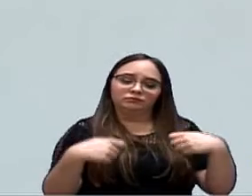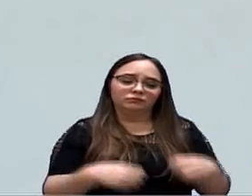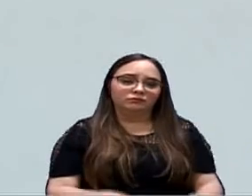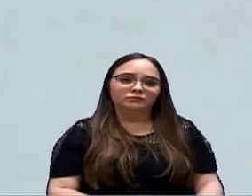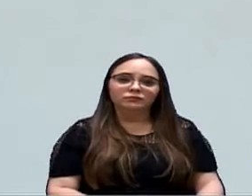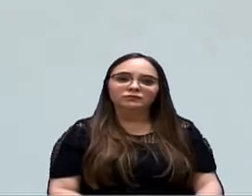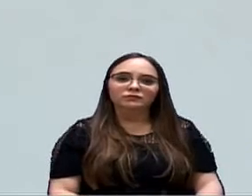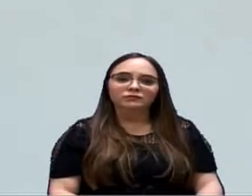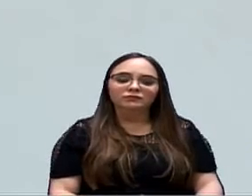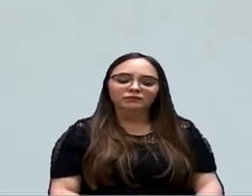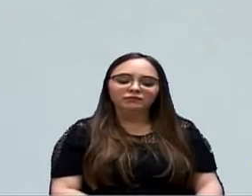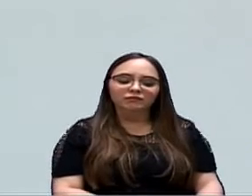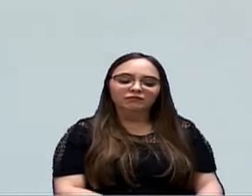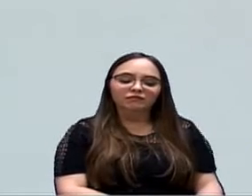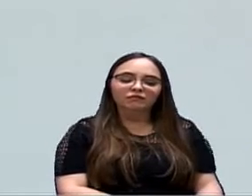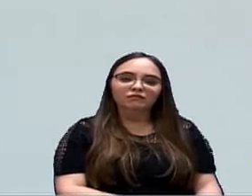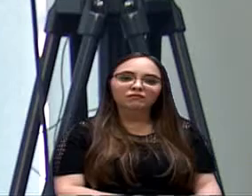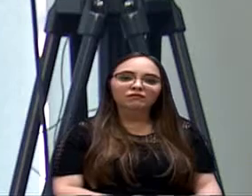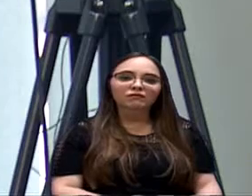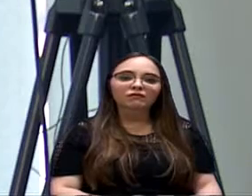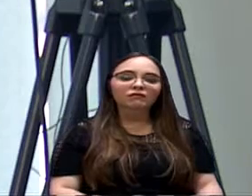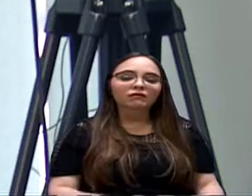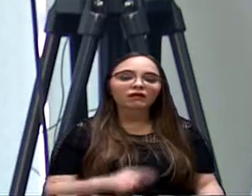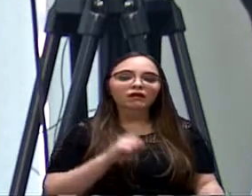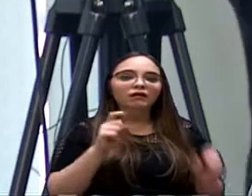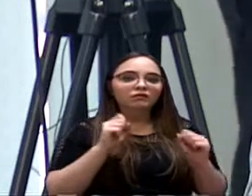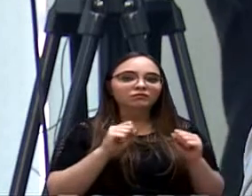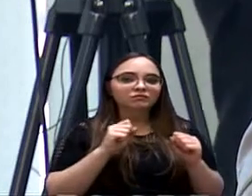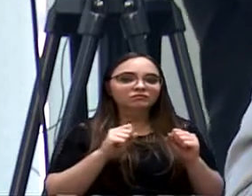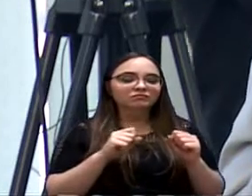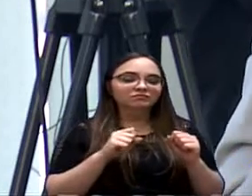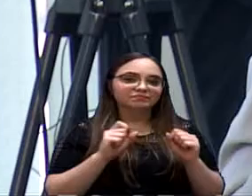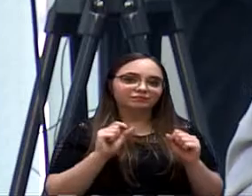As medidas discutidas pelas passas podem ser. Podem ser.